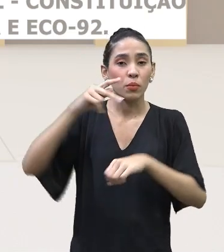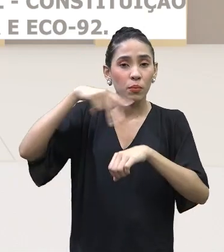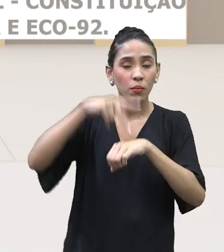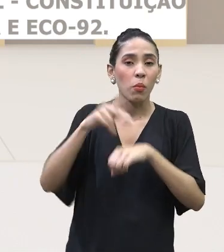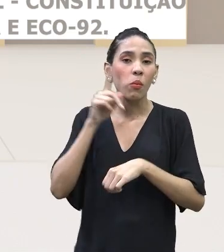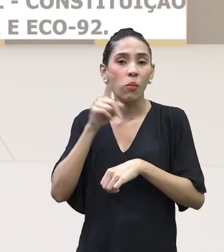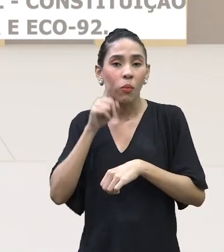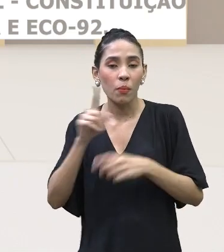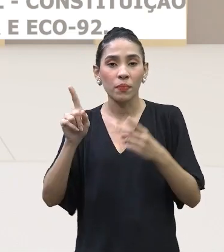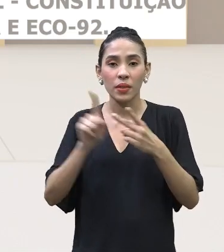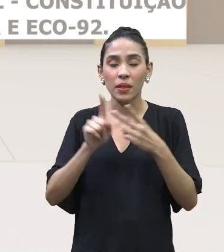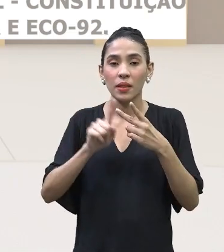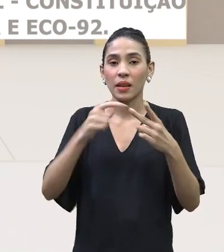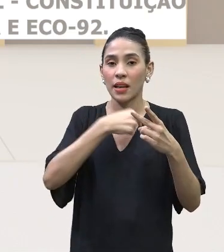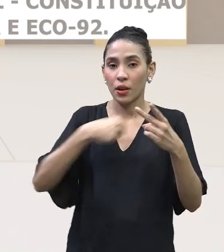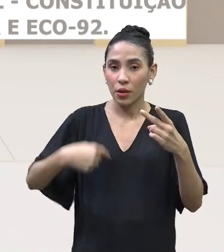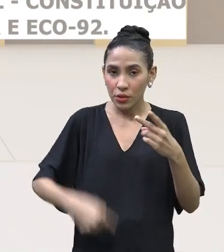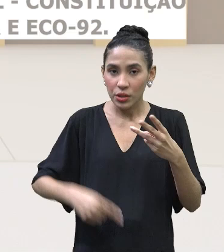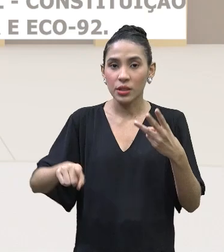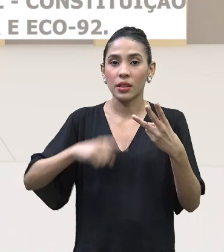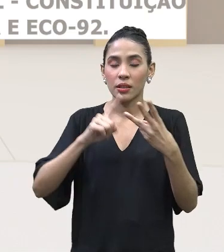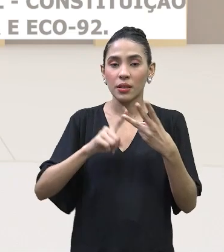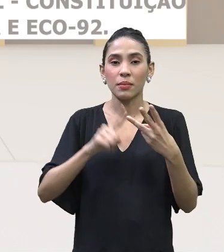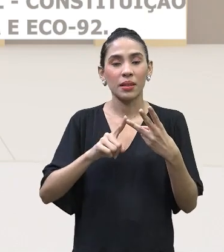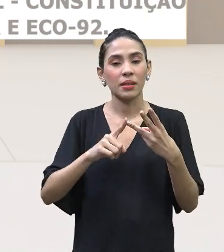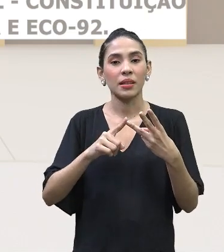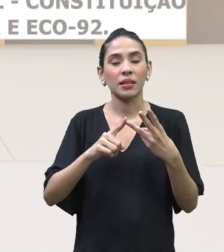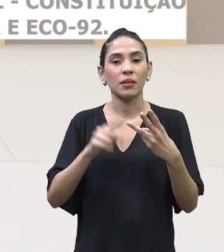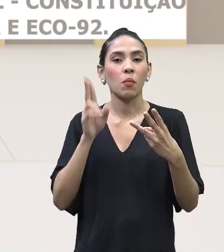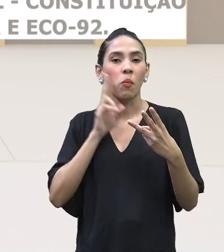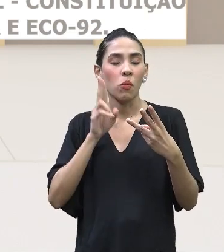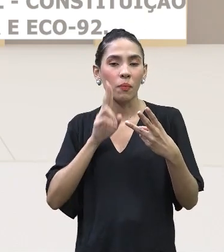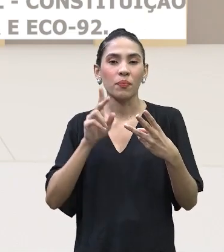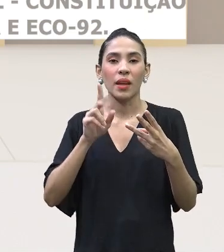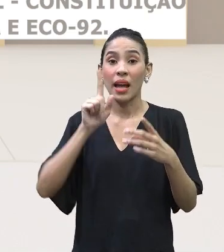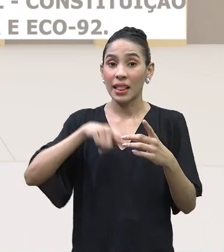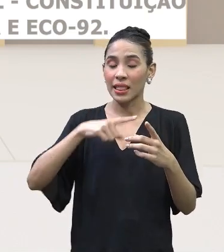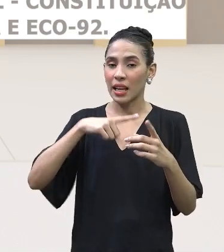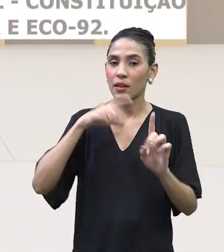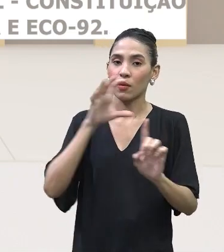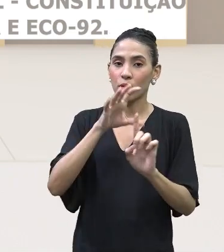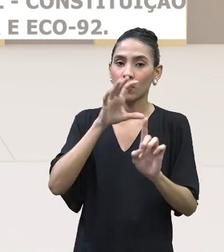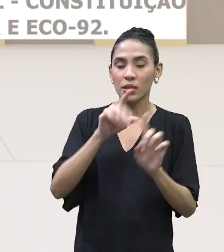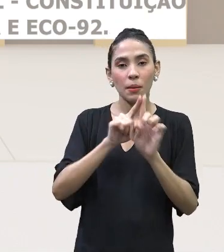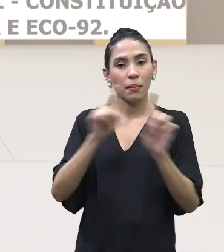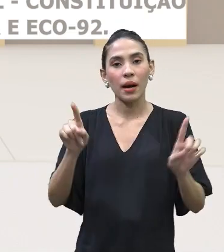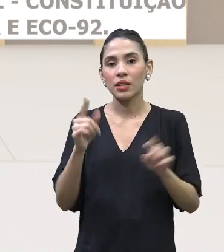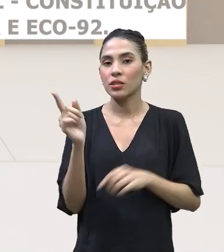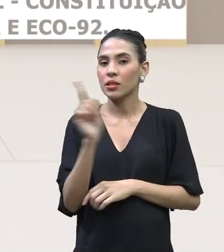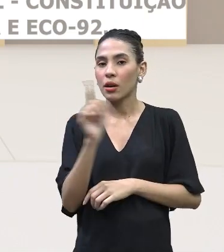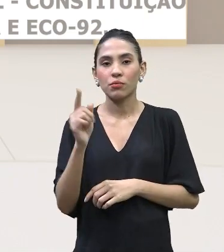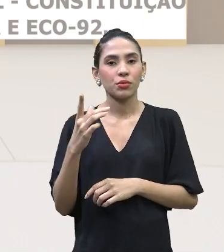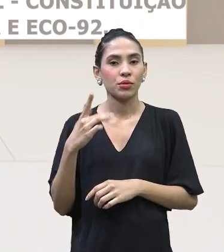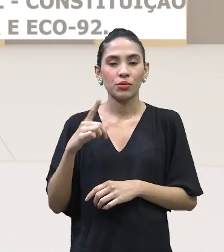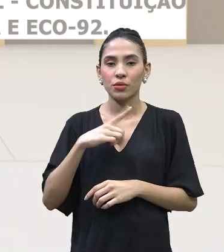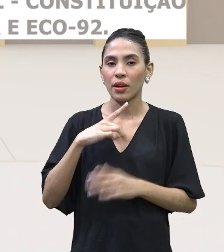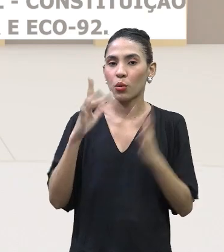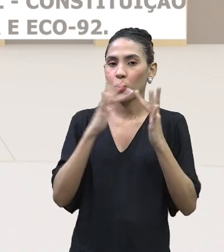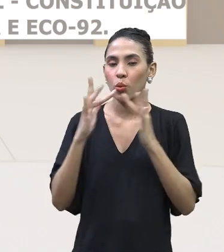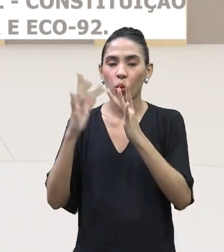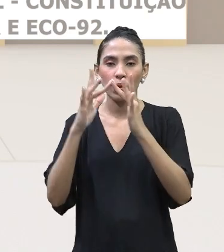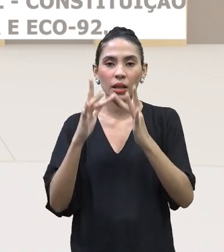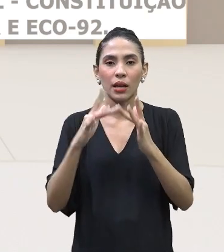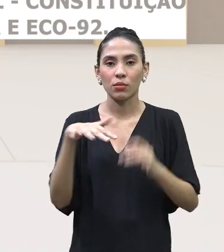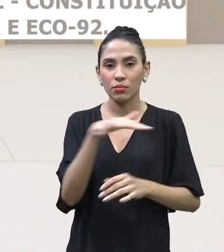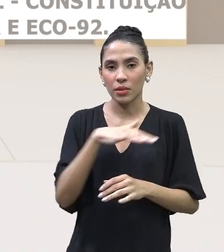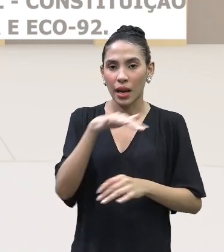Estados Unidos e China, são afetadas, mas também países que não passaram pelo processo de industrialização, que, basicamente, não poluíram